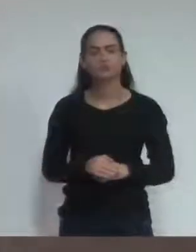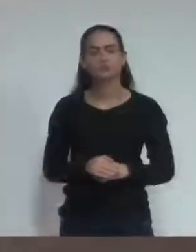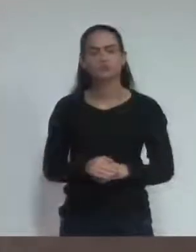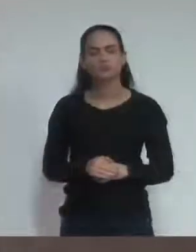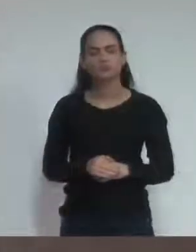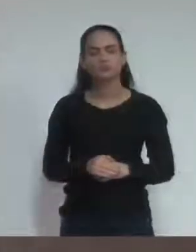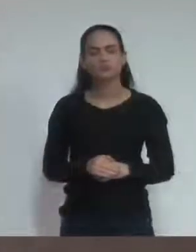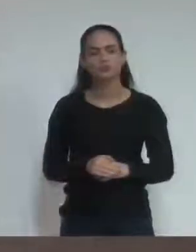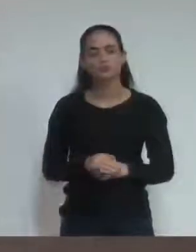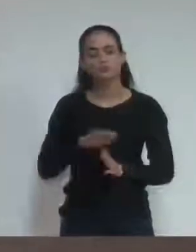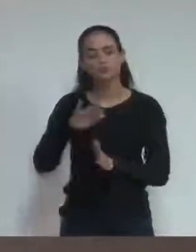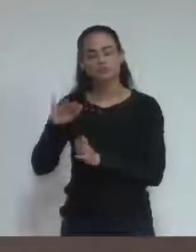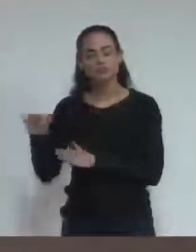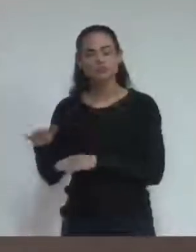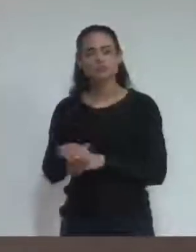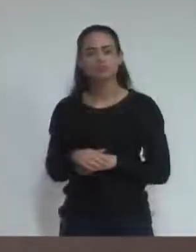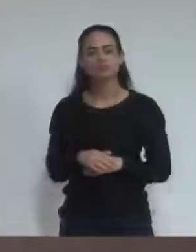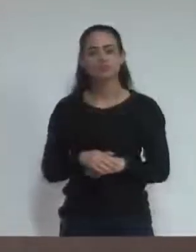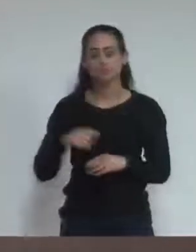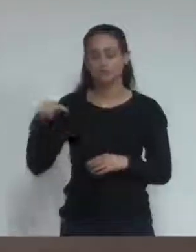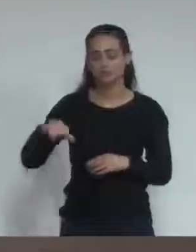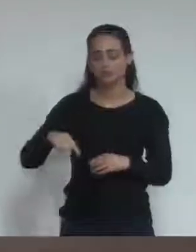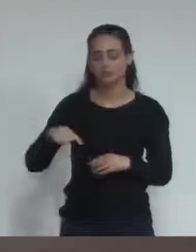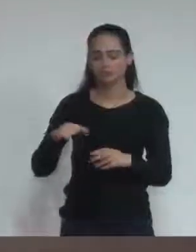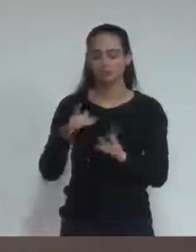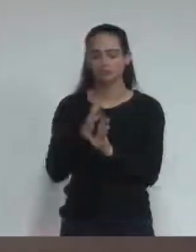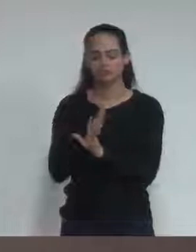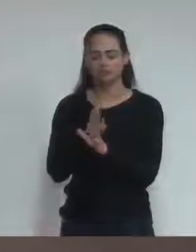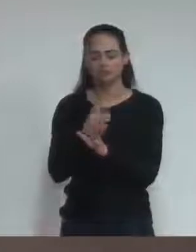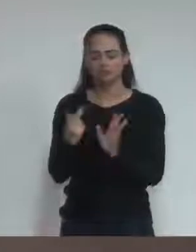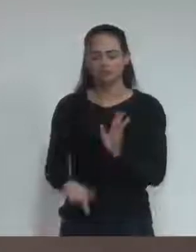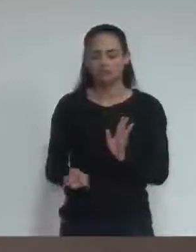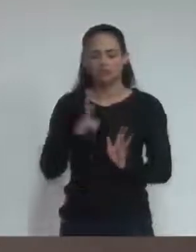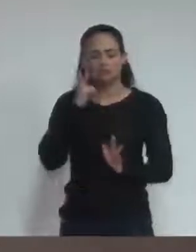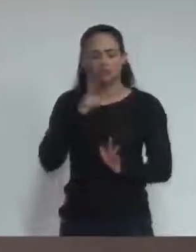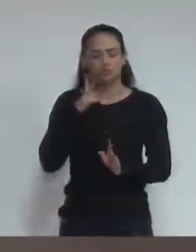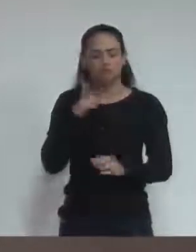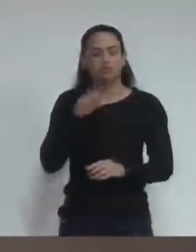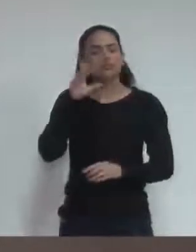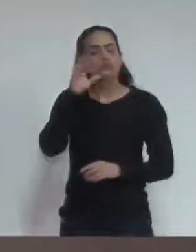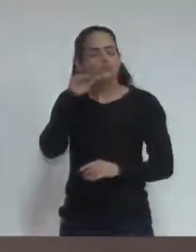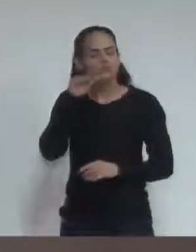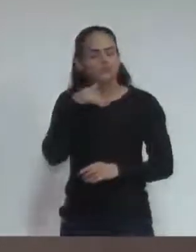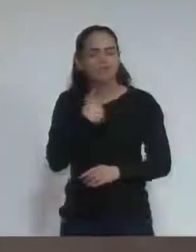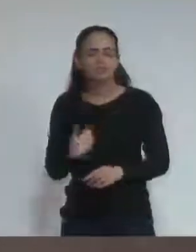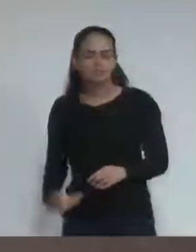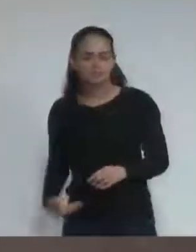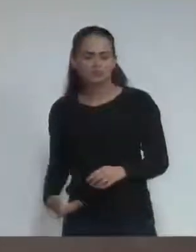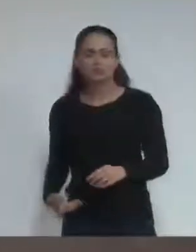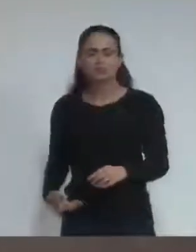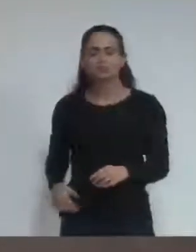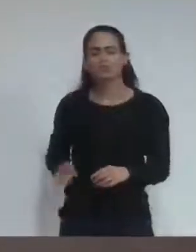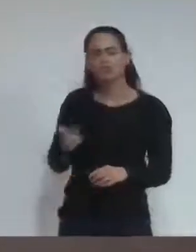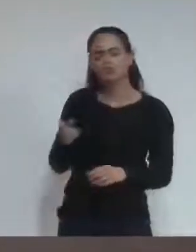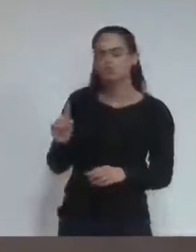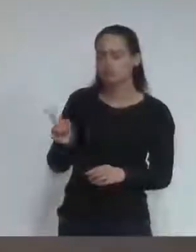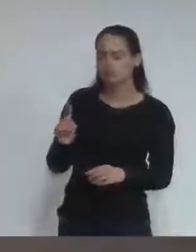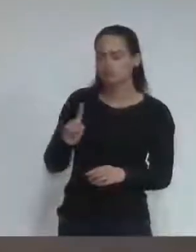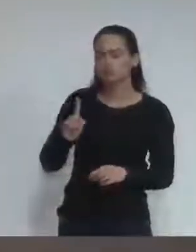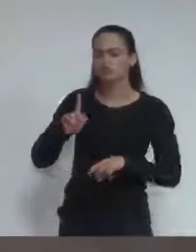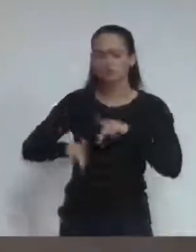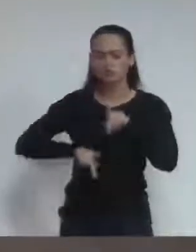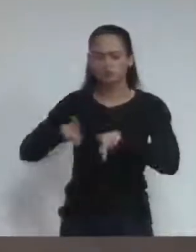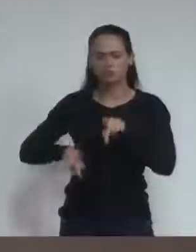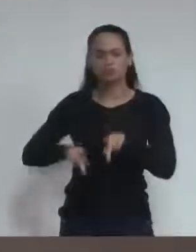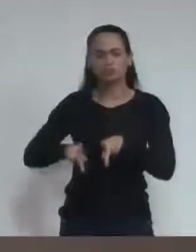muita gente boa em Vinhedo, que presta o seu serviço, independente de ser funcionário público, aquelas pessoas que se doam. E lá, há 40 anos